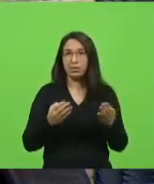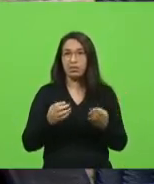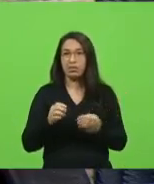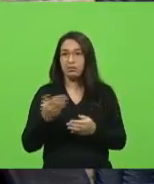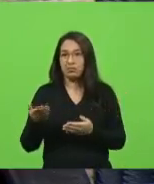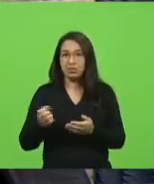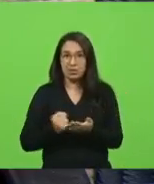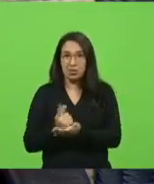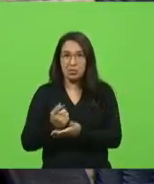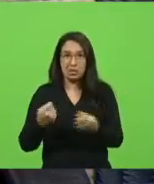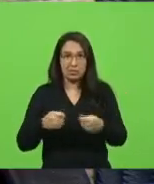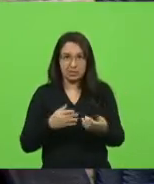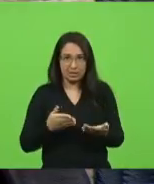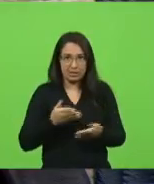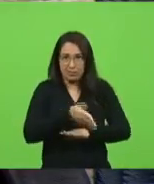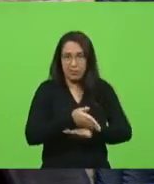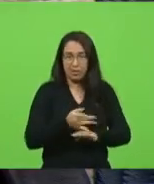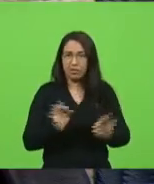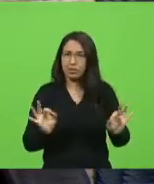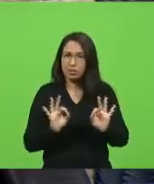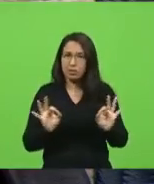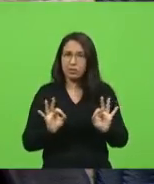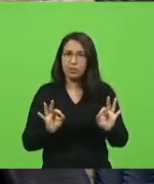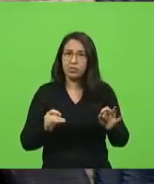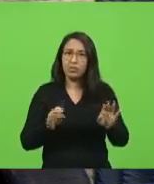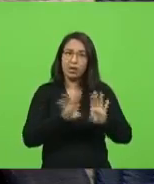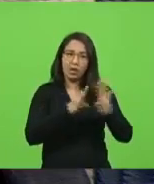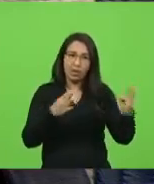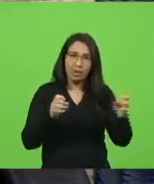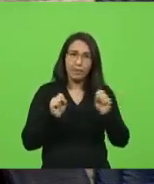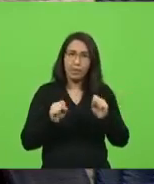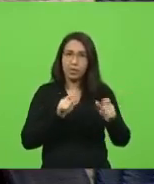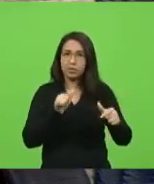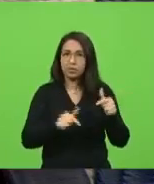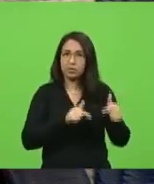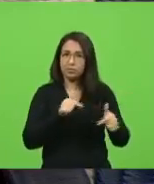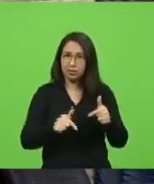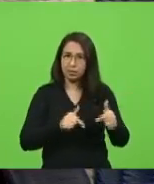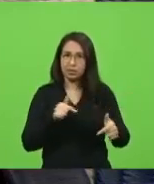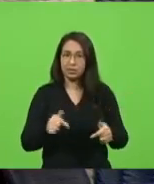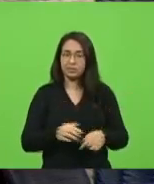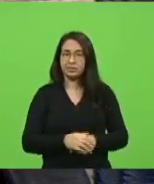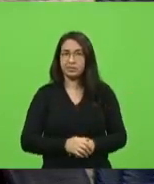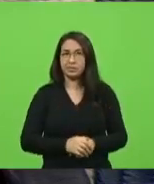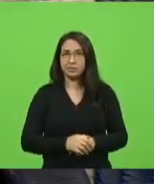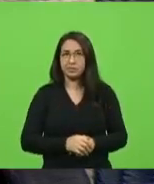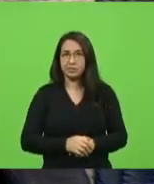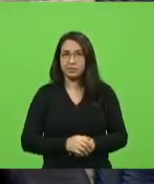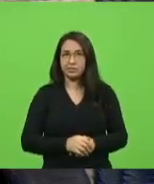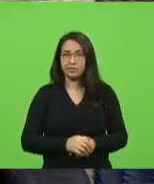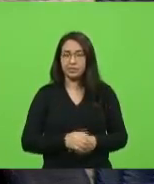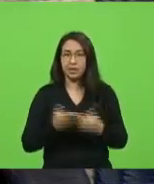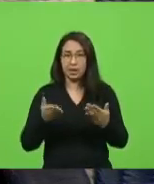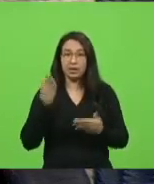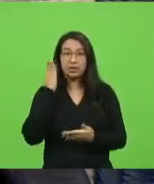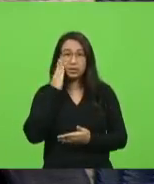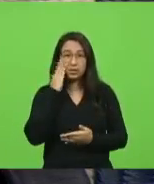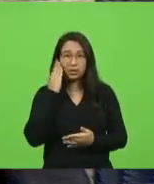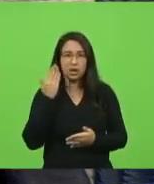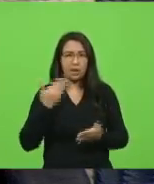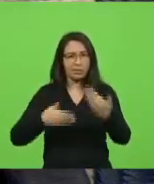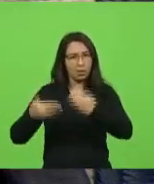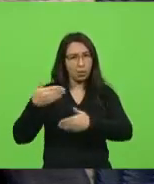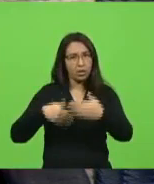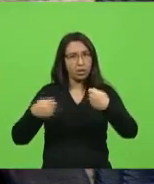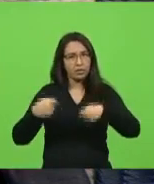que quer trabalhar. Mas deixe abrir a loja quem quer trabalhar, que está ciente dos cuidados que tem que ter